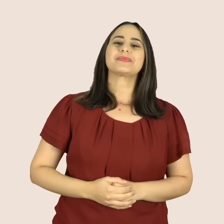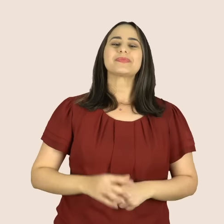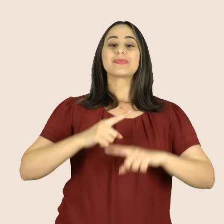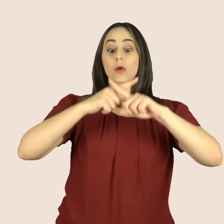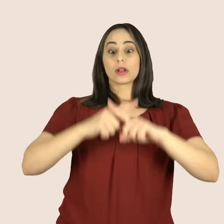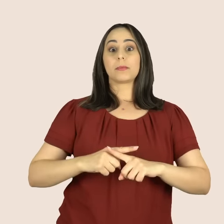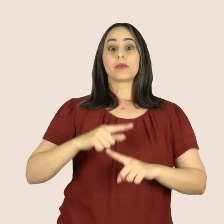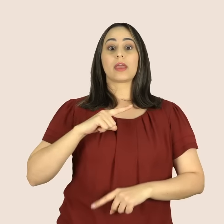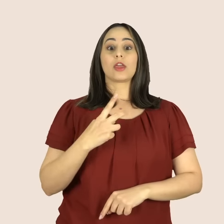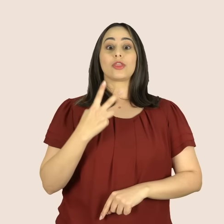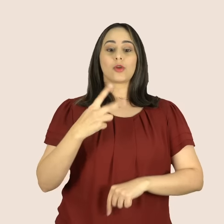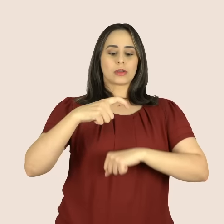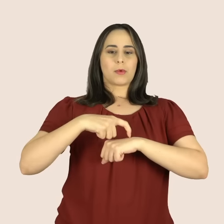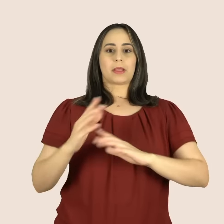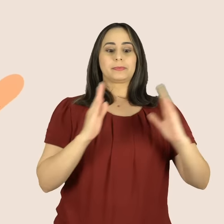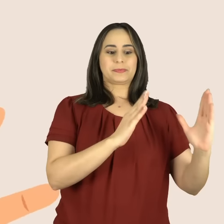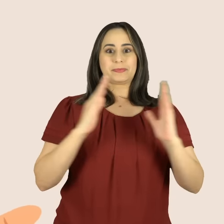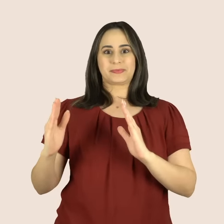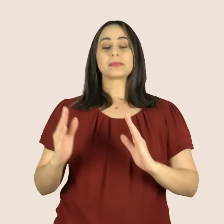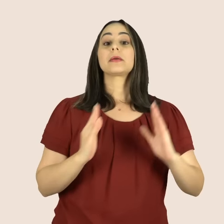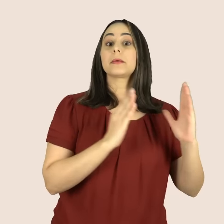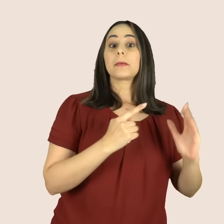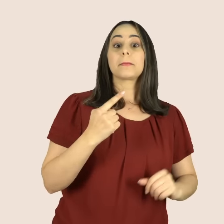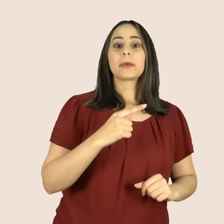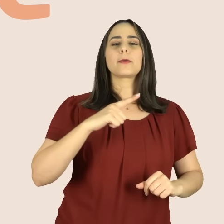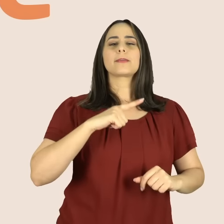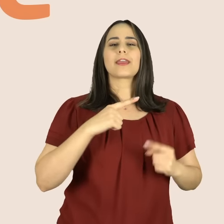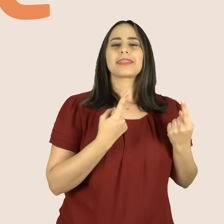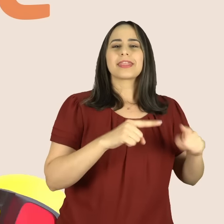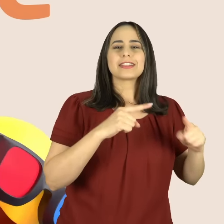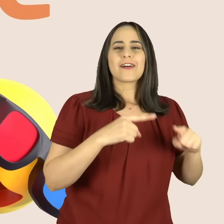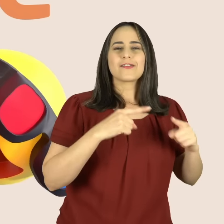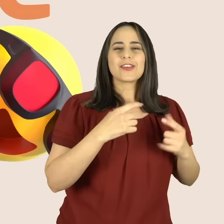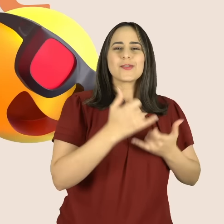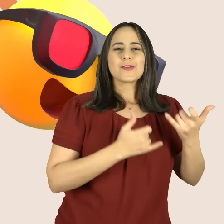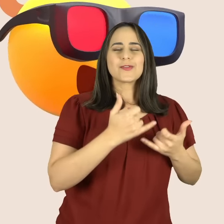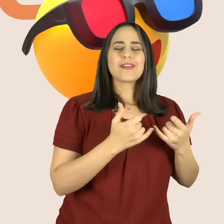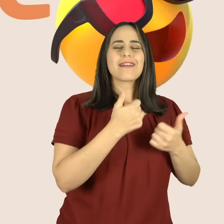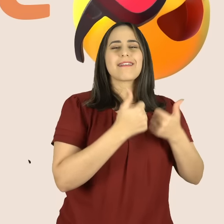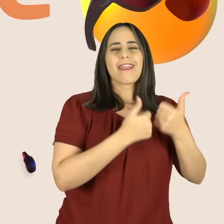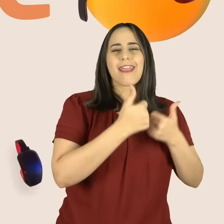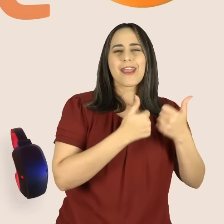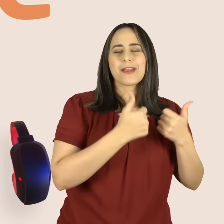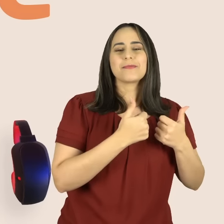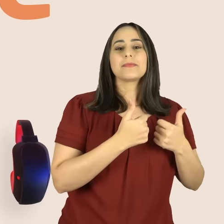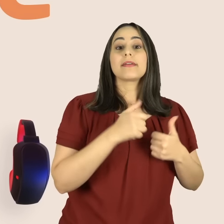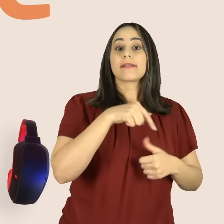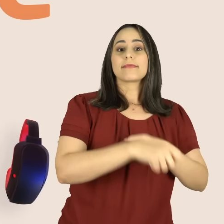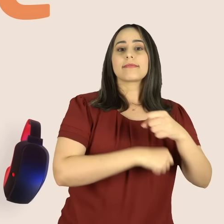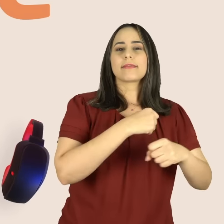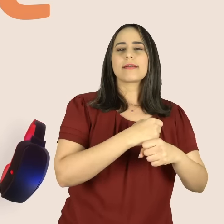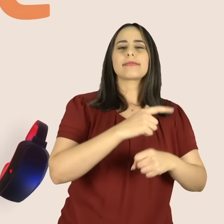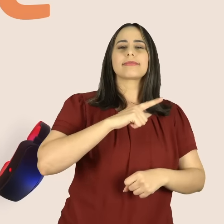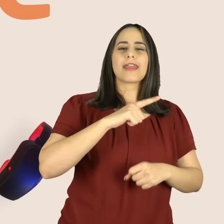A Olimpíada é dividida em duas fases. Primeira fase com desafios gamificados. Na edição deste ano, a